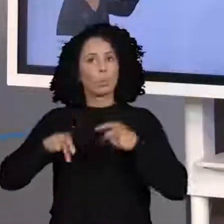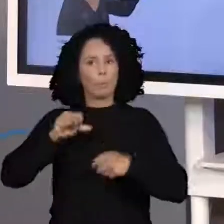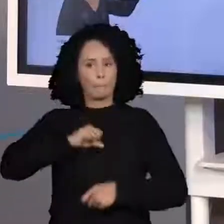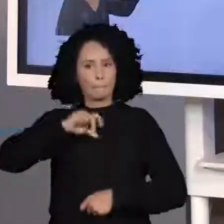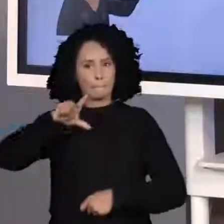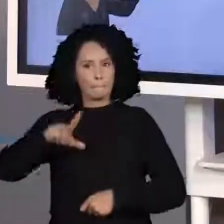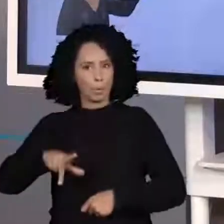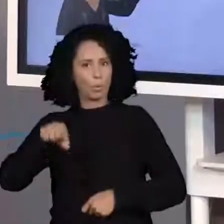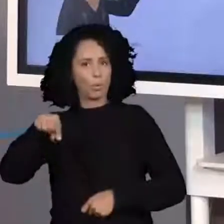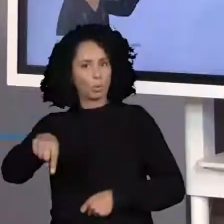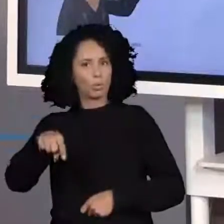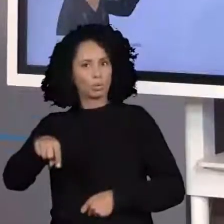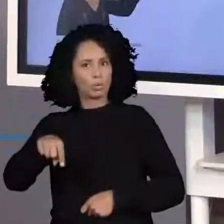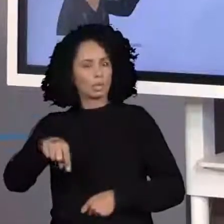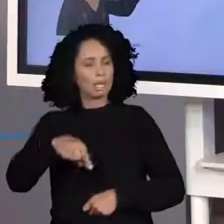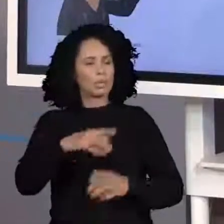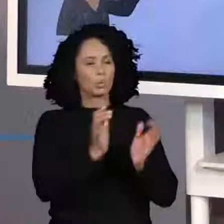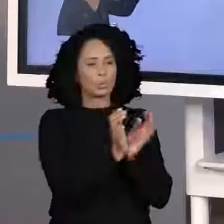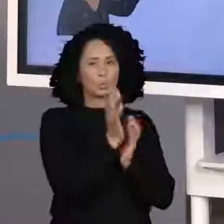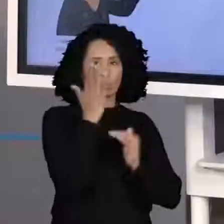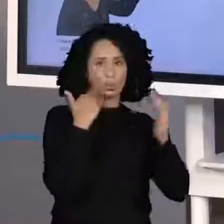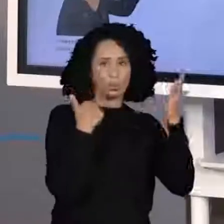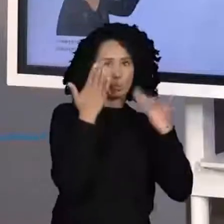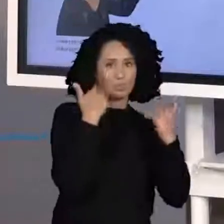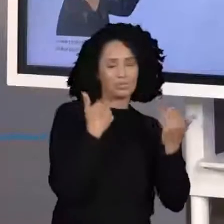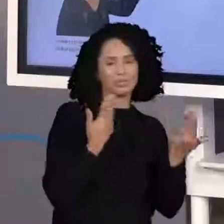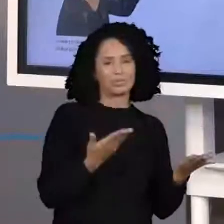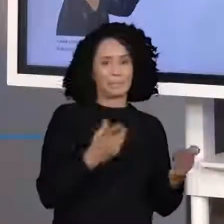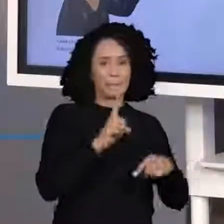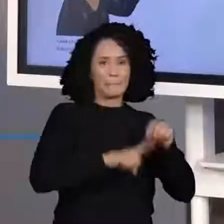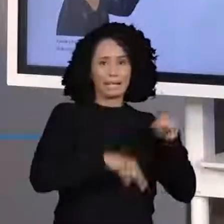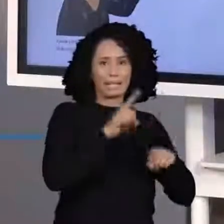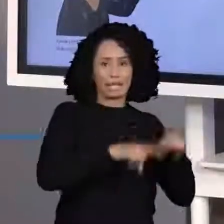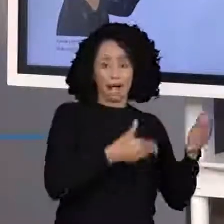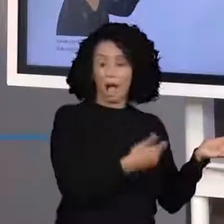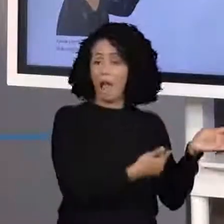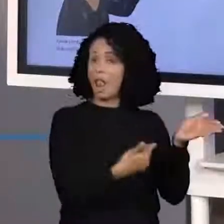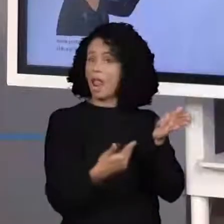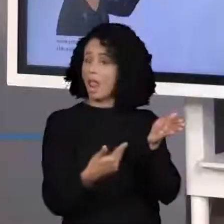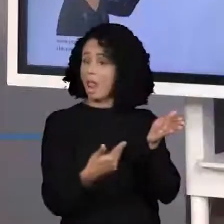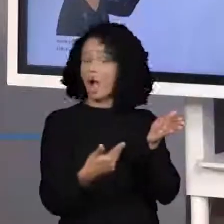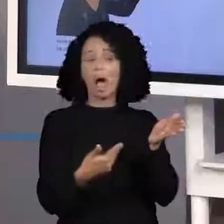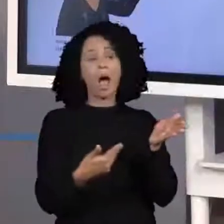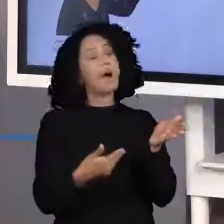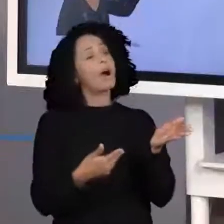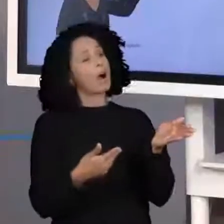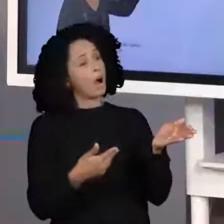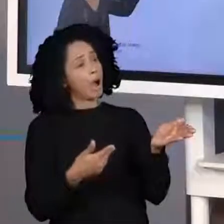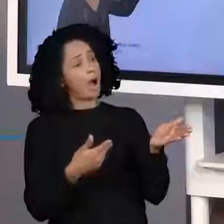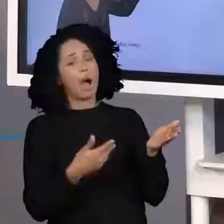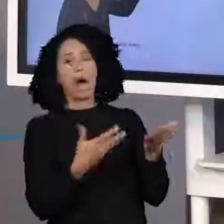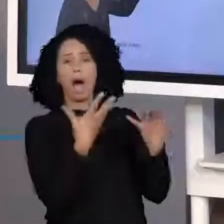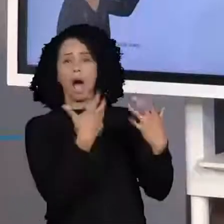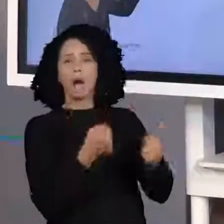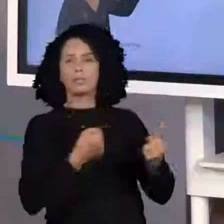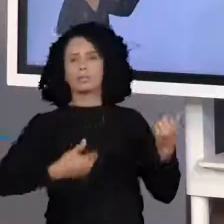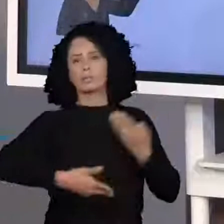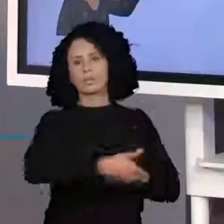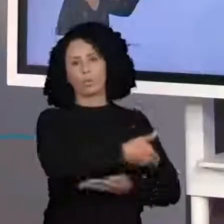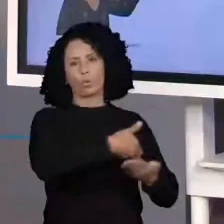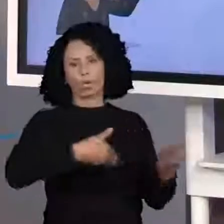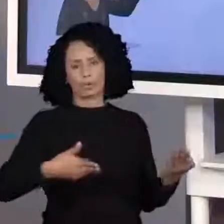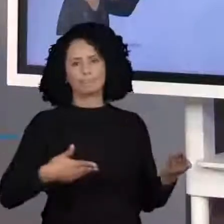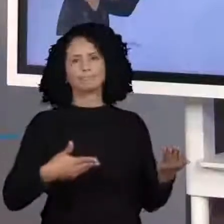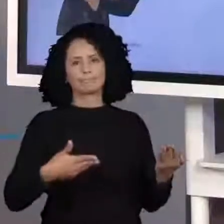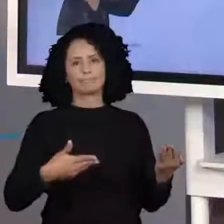traziam outra mercadoria e eles trocavam nesse processo. Muito